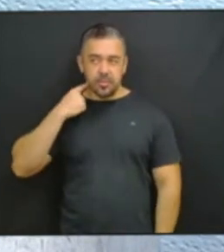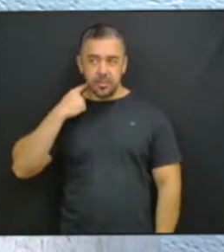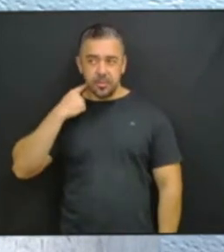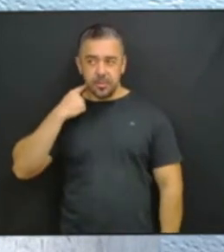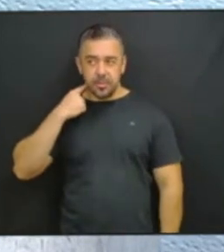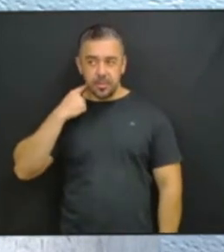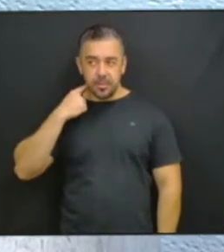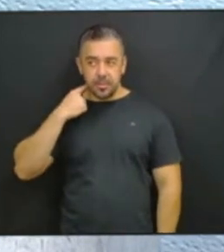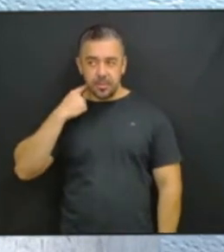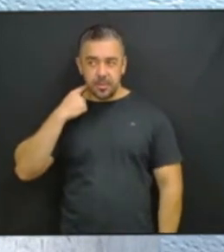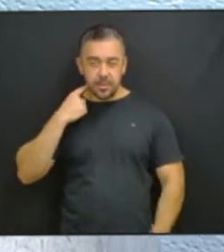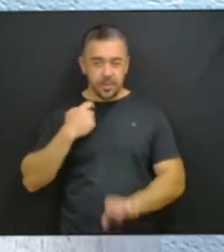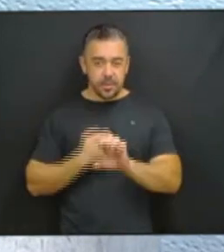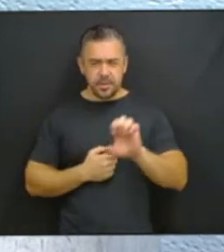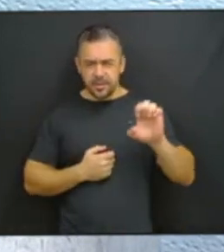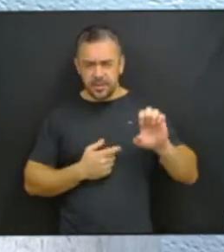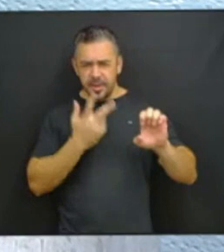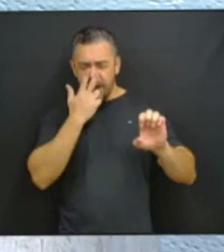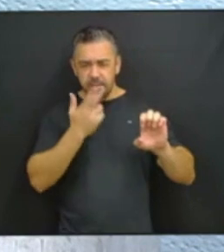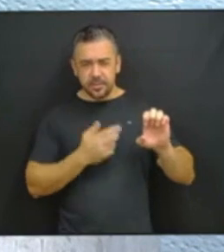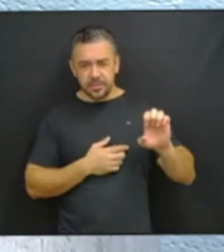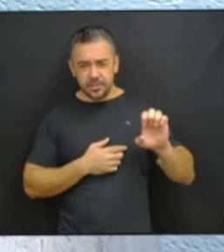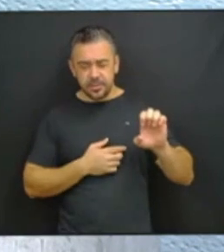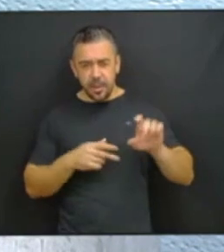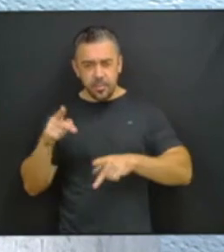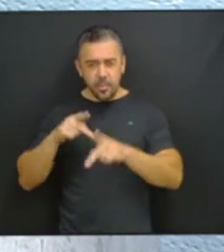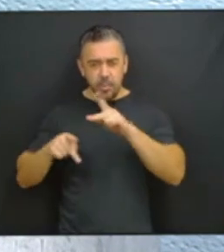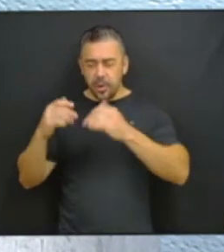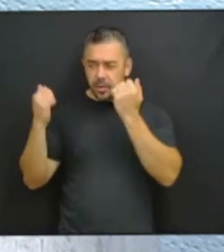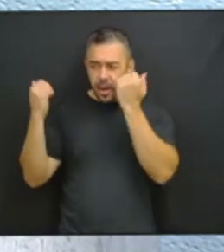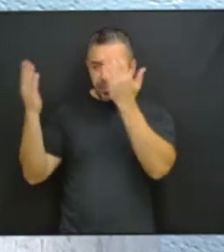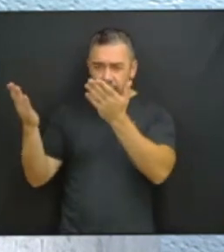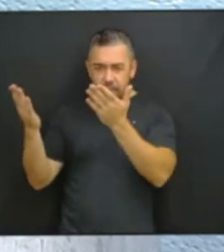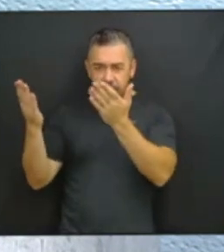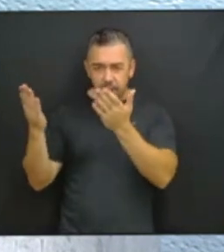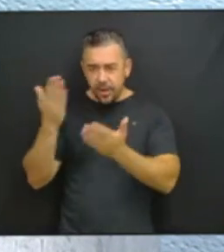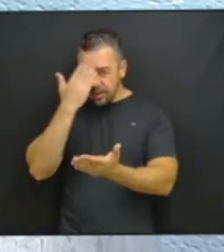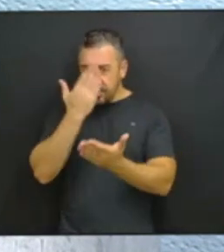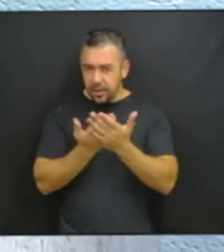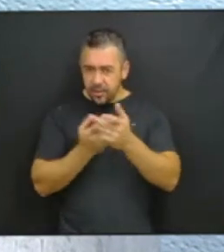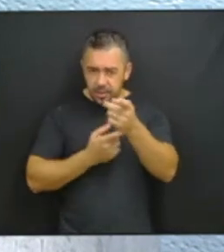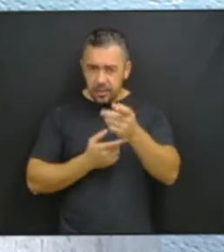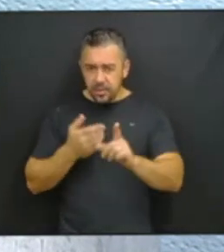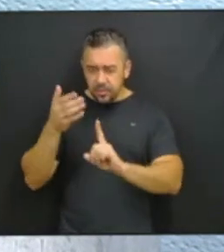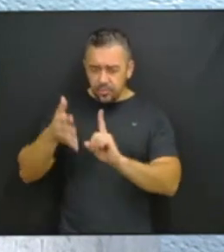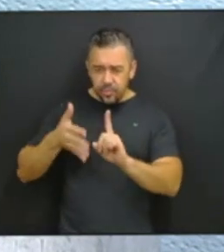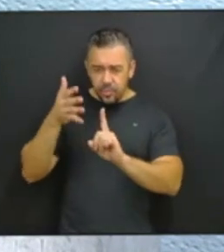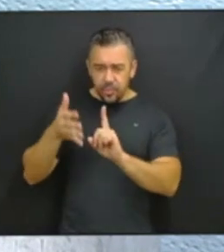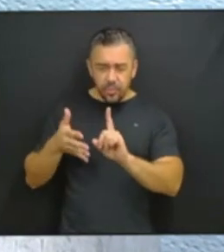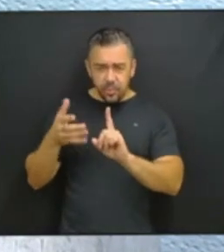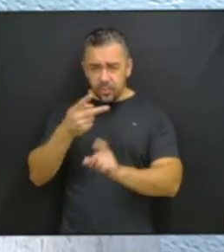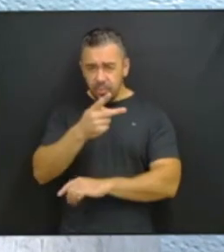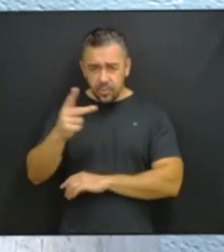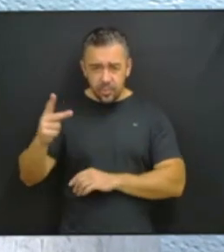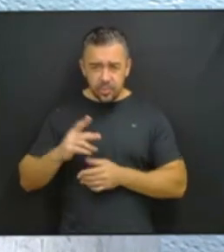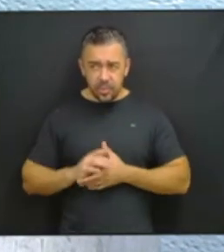Os senhores da esquerda acham que a população lá fora acredita nesse discurso dos senhores?